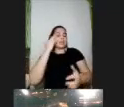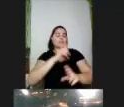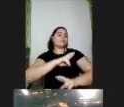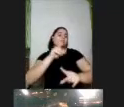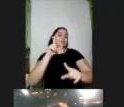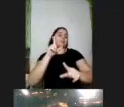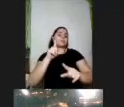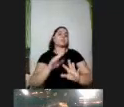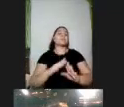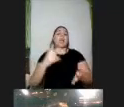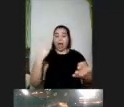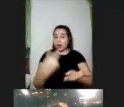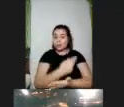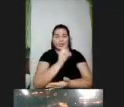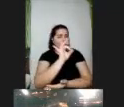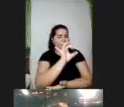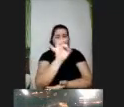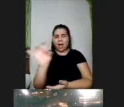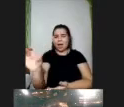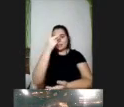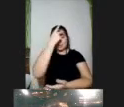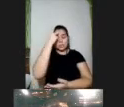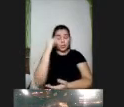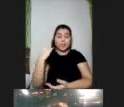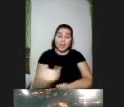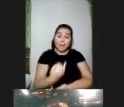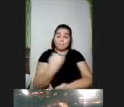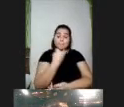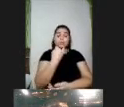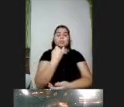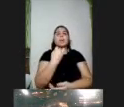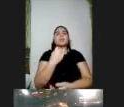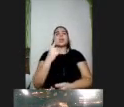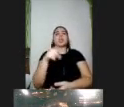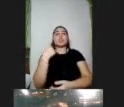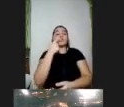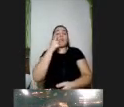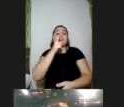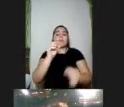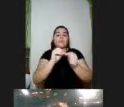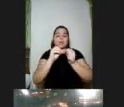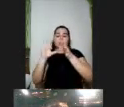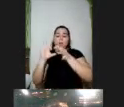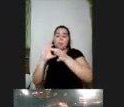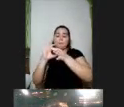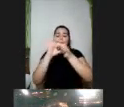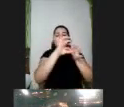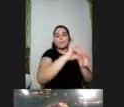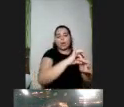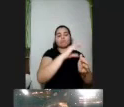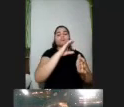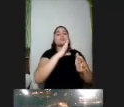acontece com todos com cada um de nós e é importante que a gente faça essa conexão de acionamento de conhecimentos